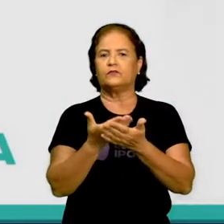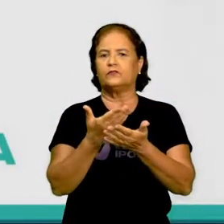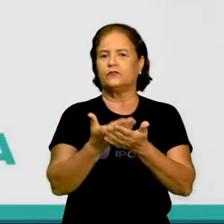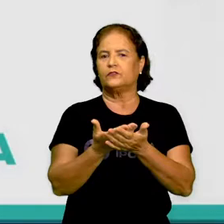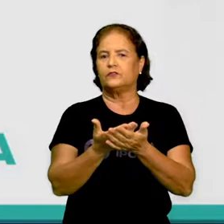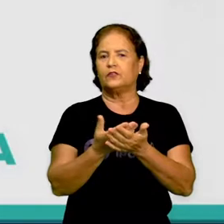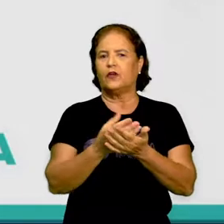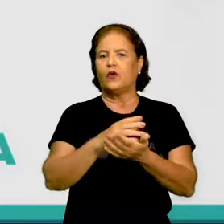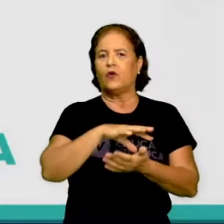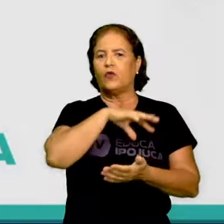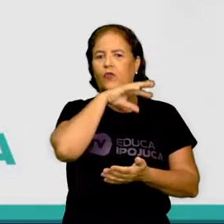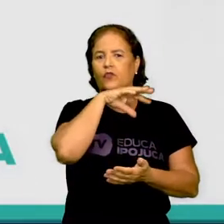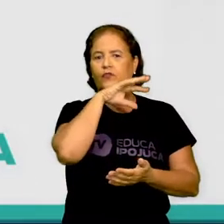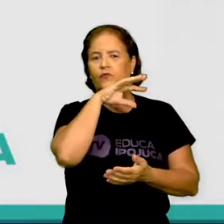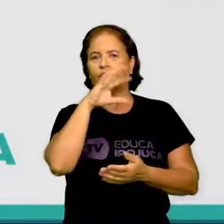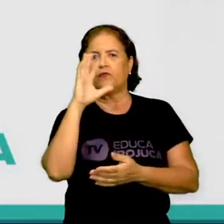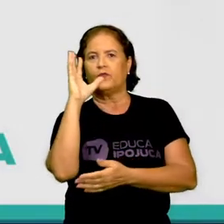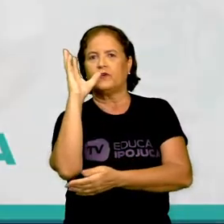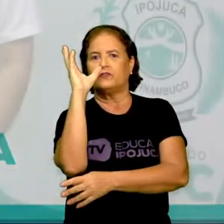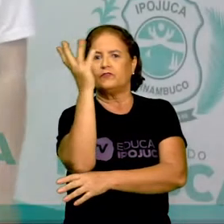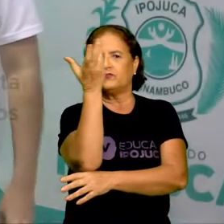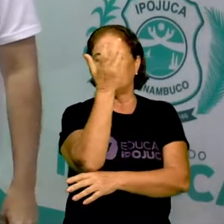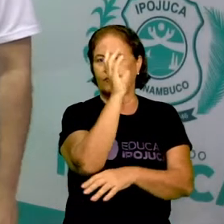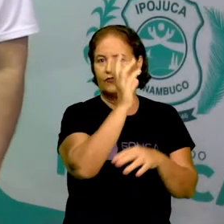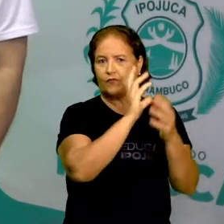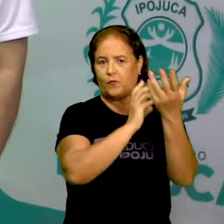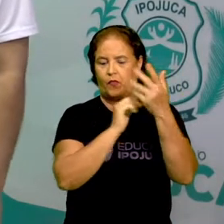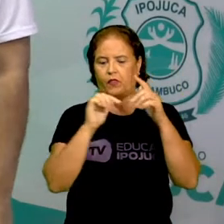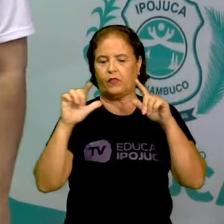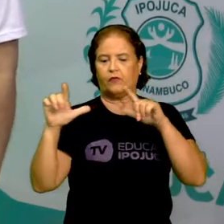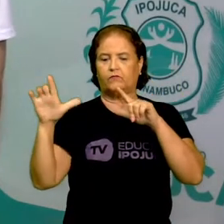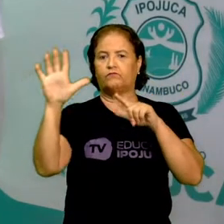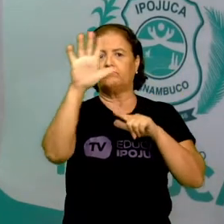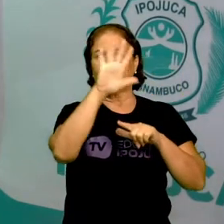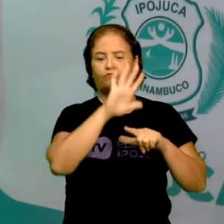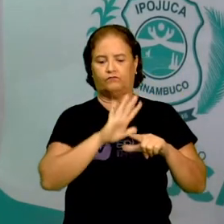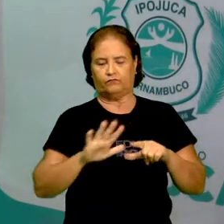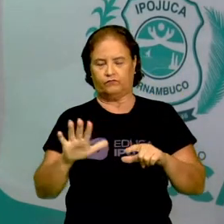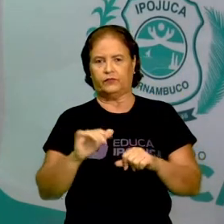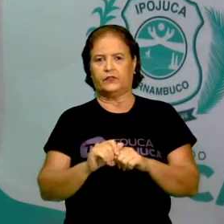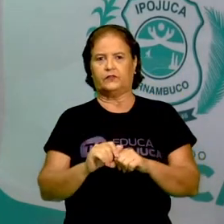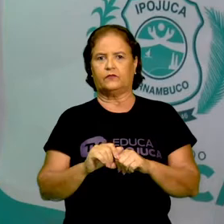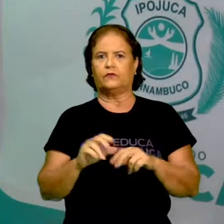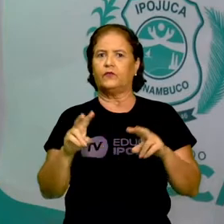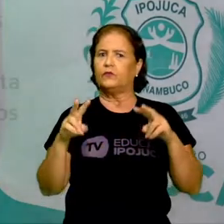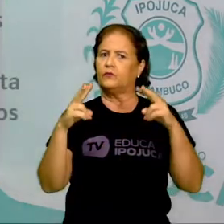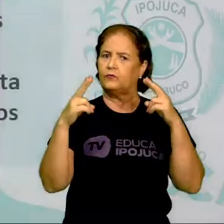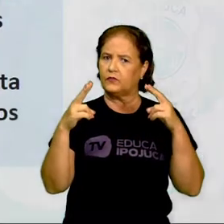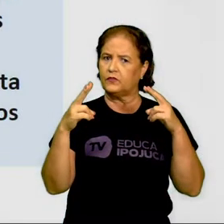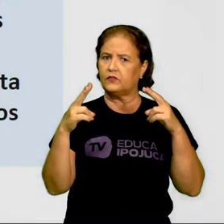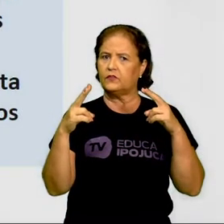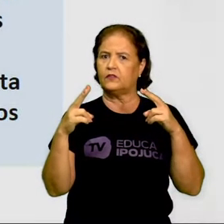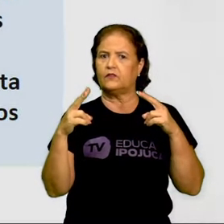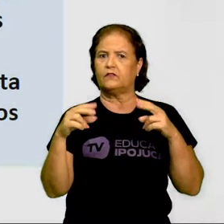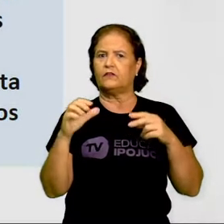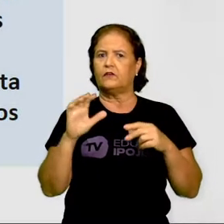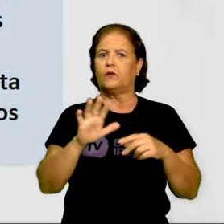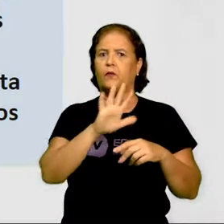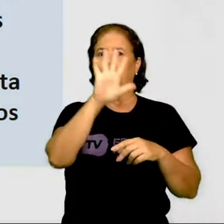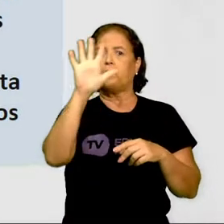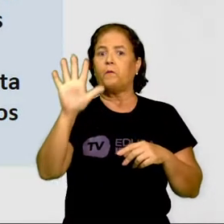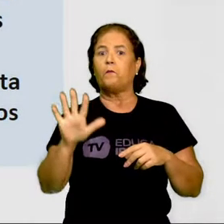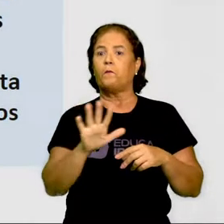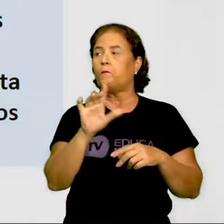animais e as plantas nos espaços. Então observem com bastante atenção esta imagem.